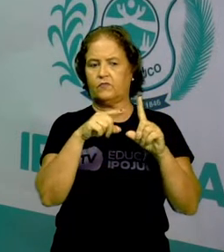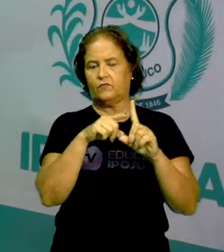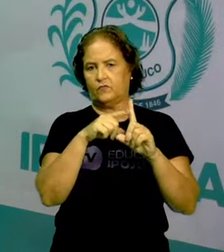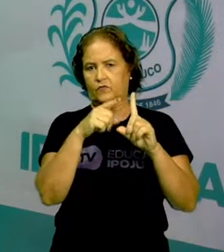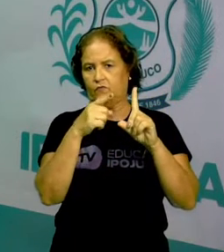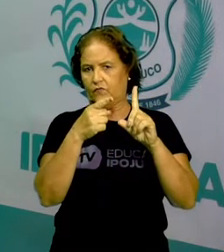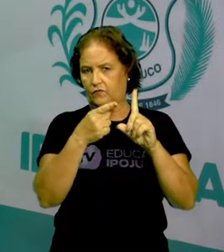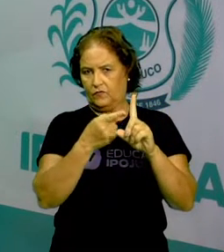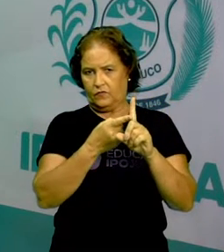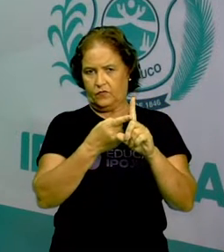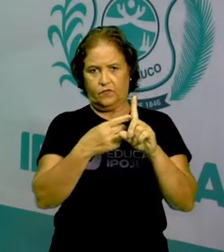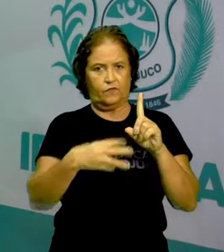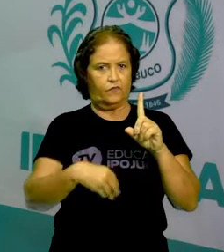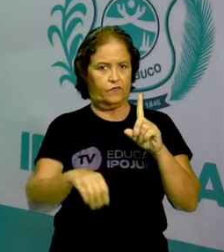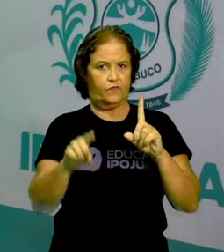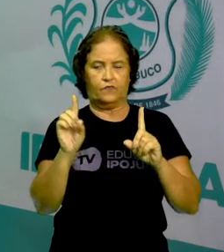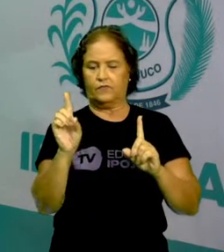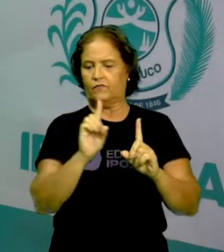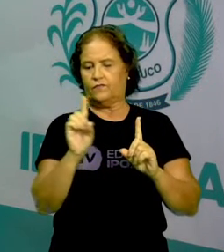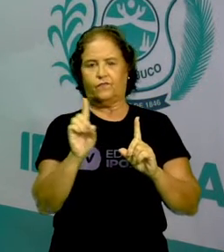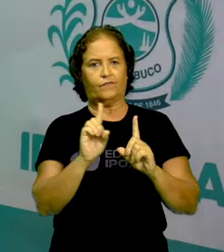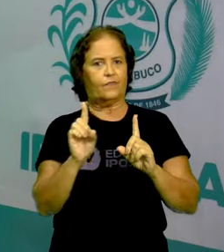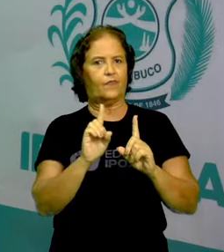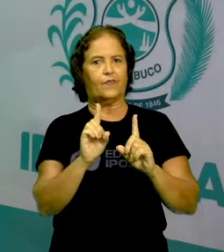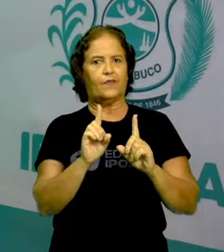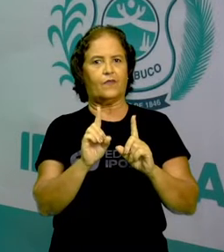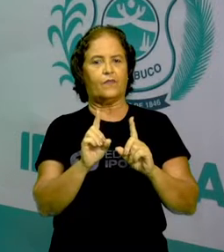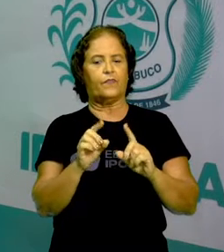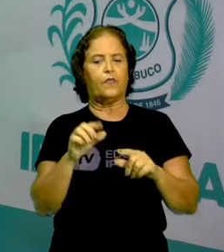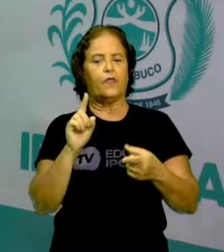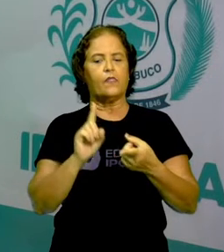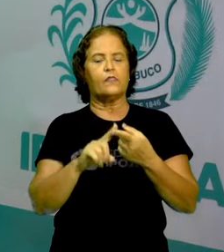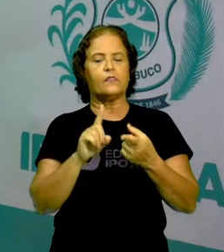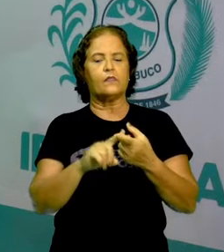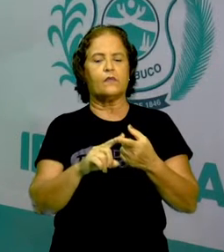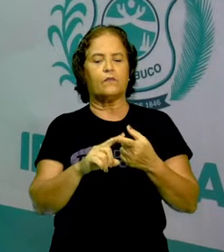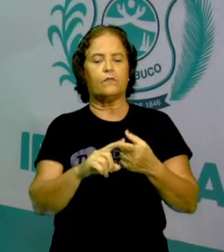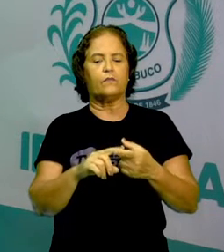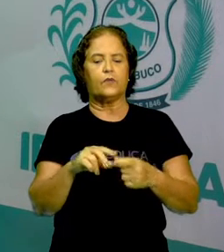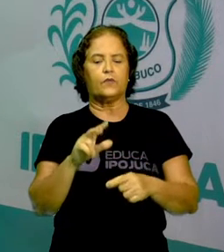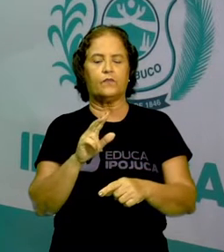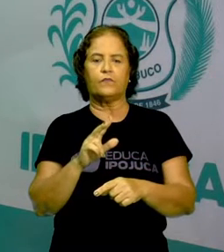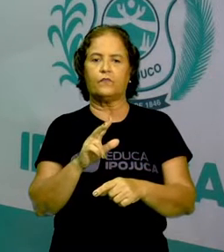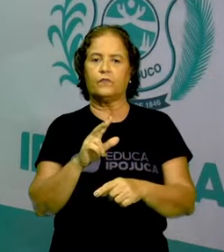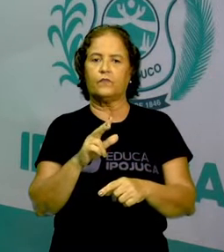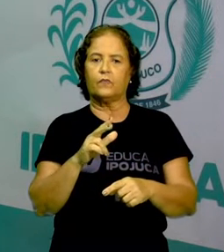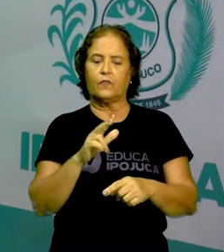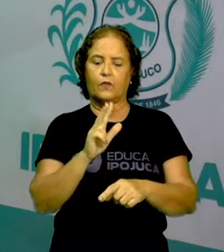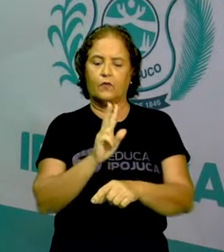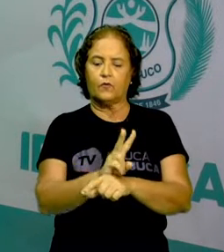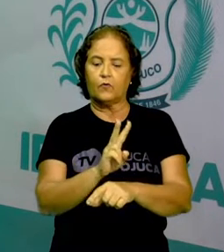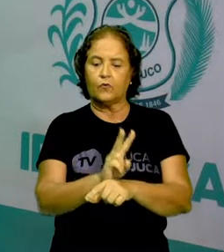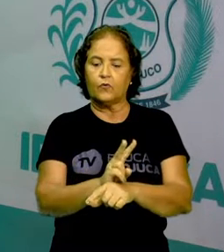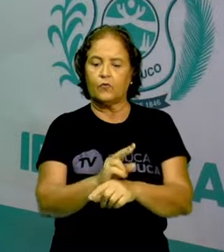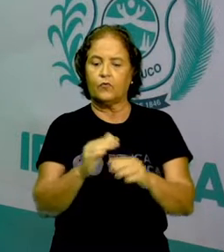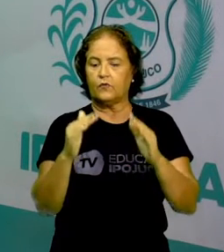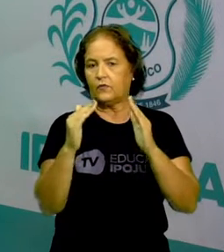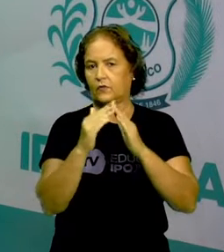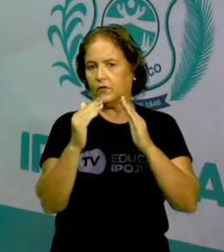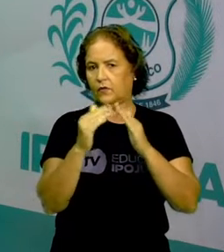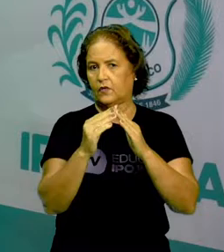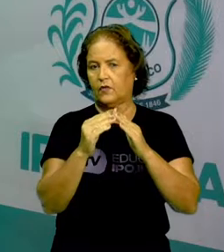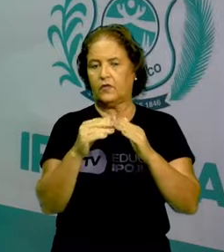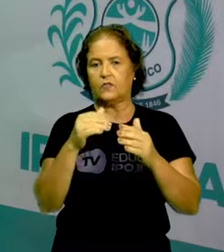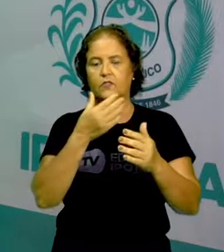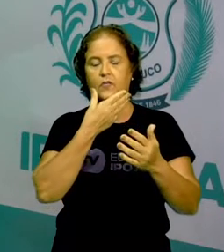os filhos. Ela cuida da casa e de seu esposo. Ela divide